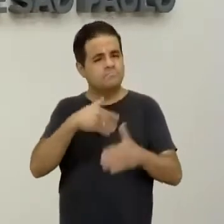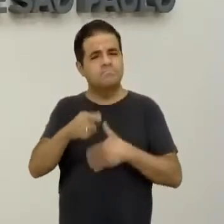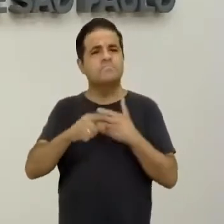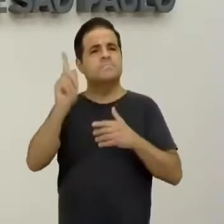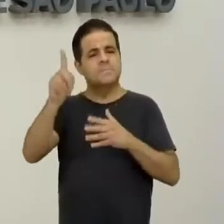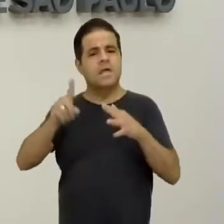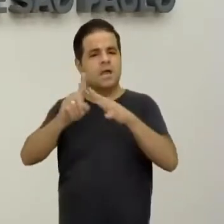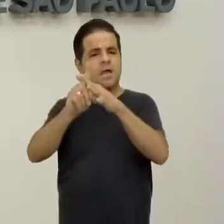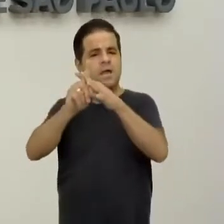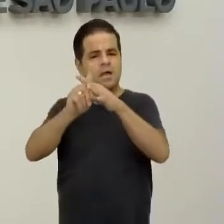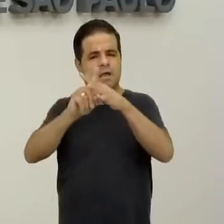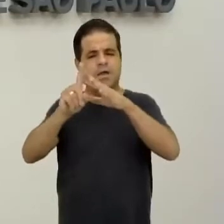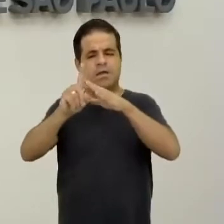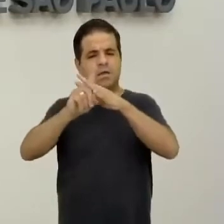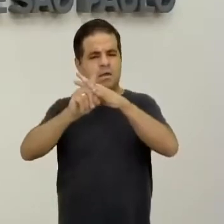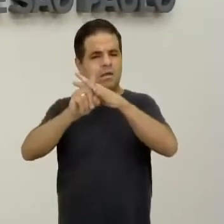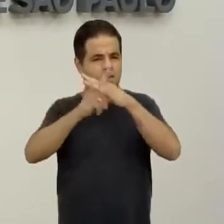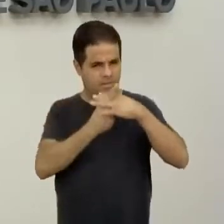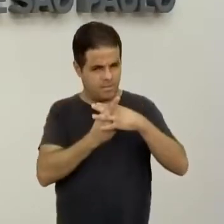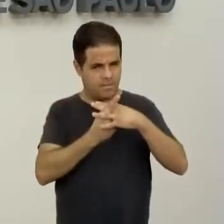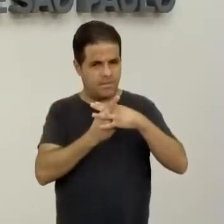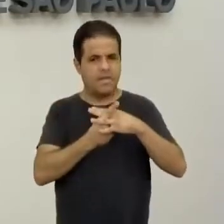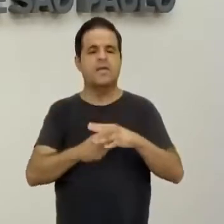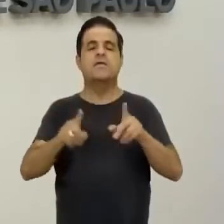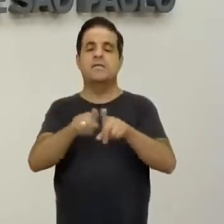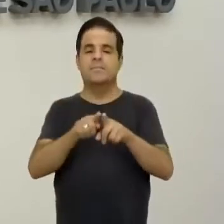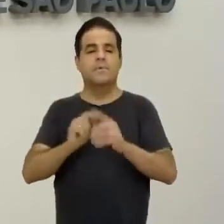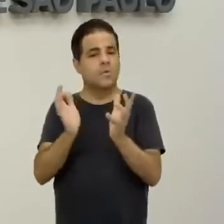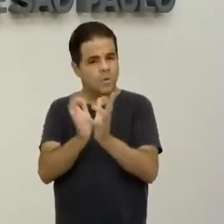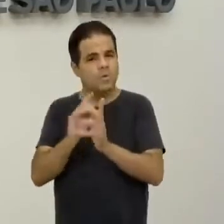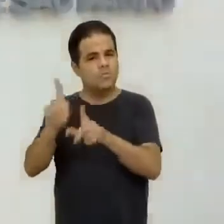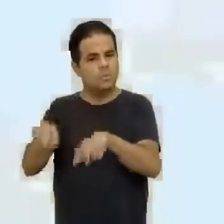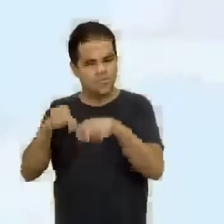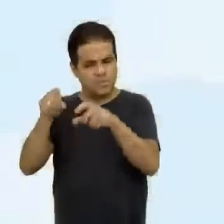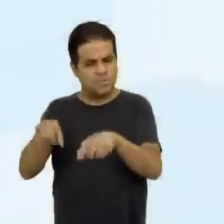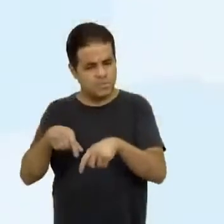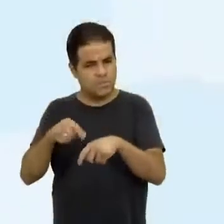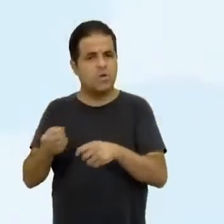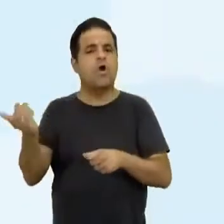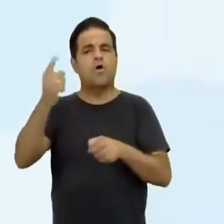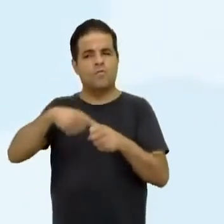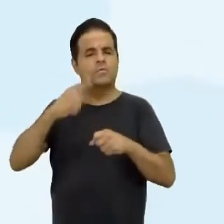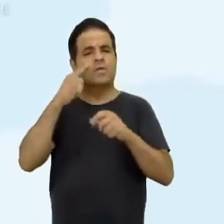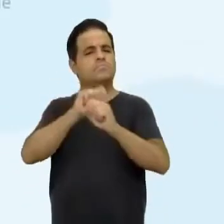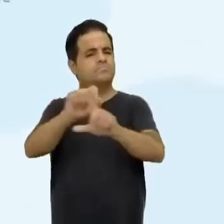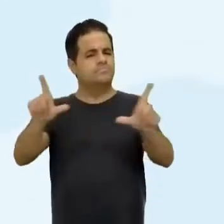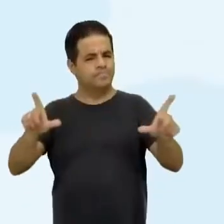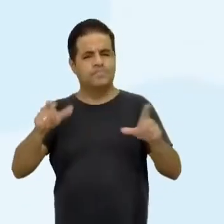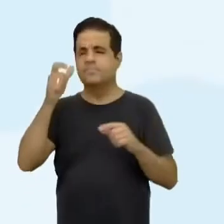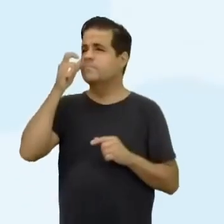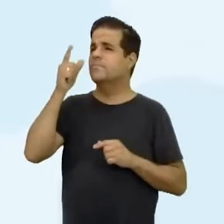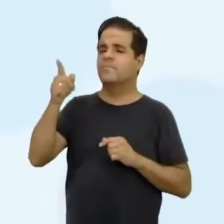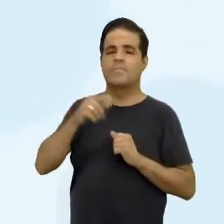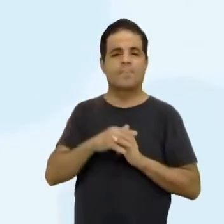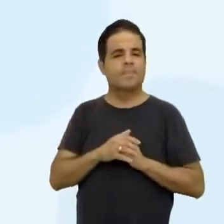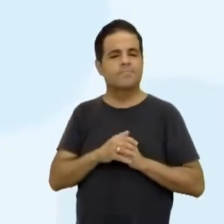ser perseguido também. Por exemplo, as ligas camponesas. Voltando na tela, olha lá.